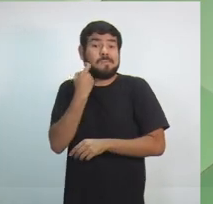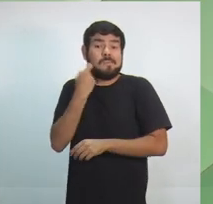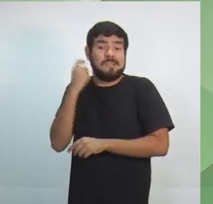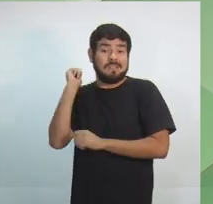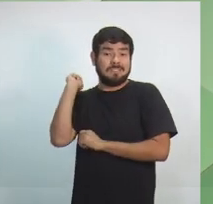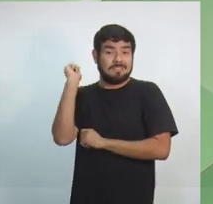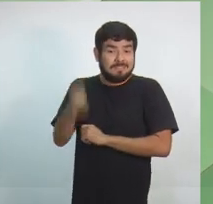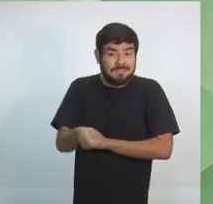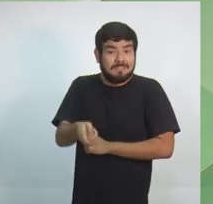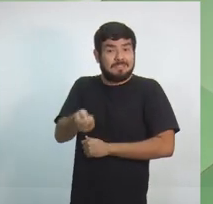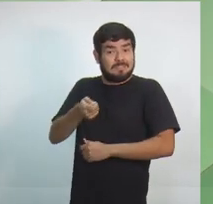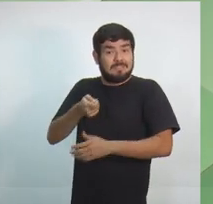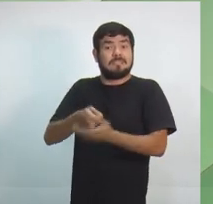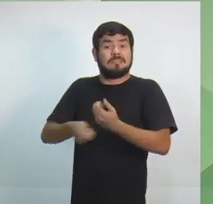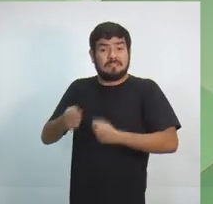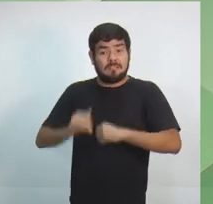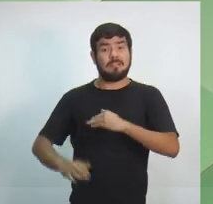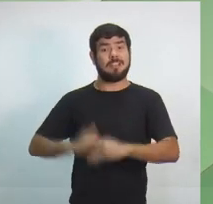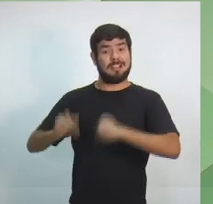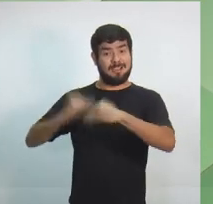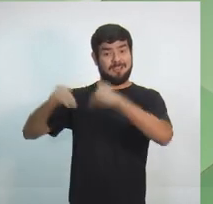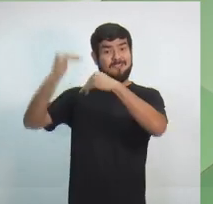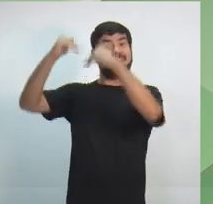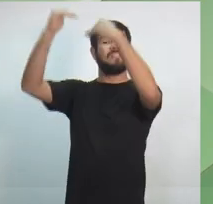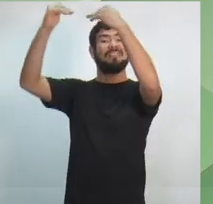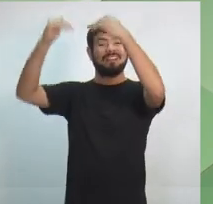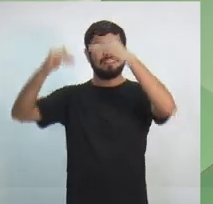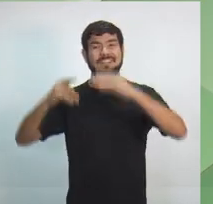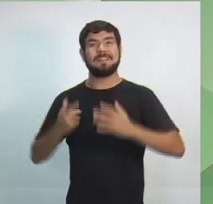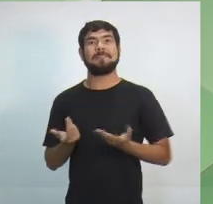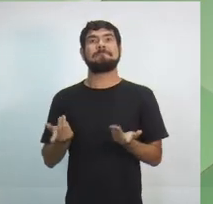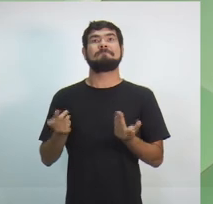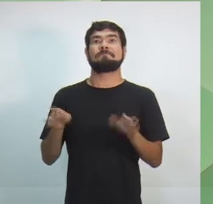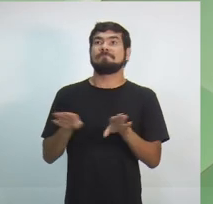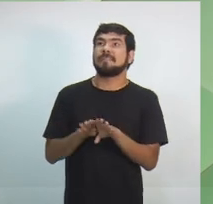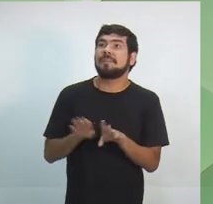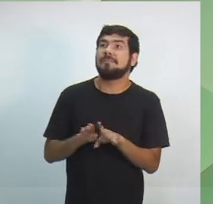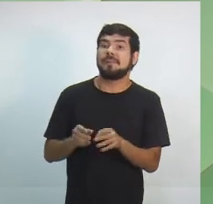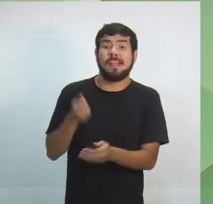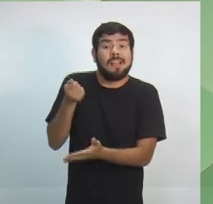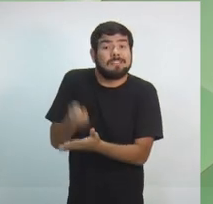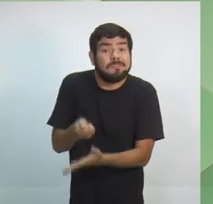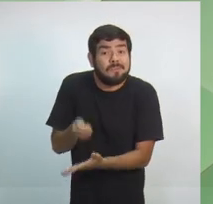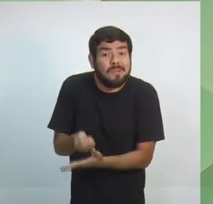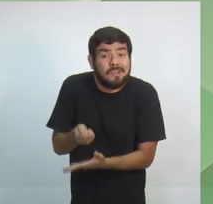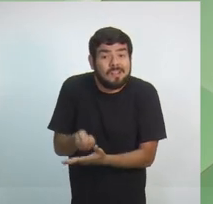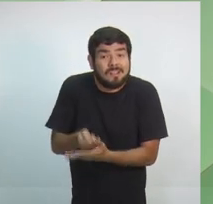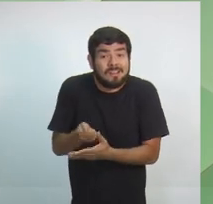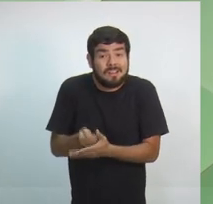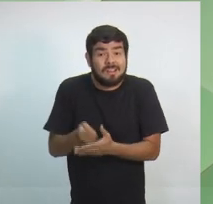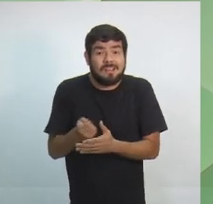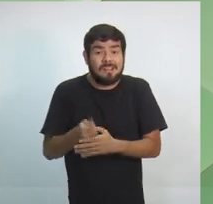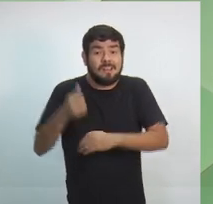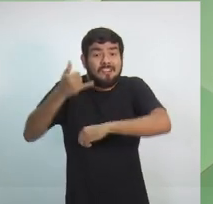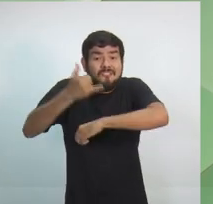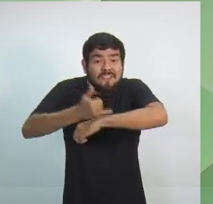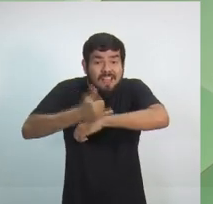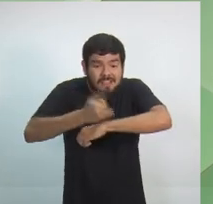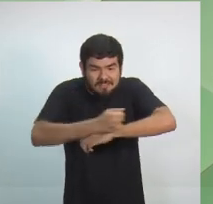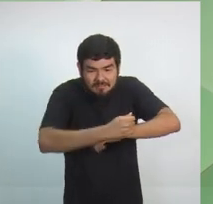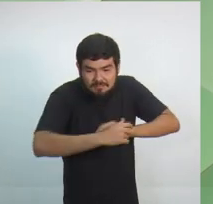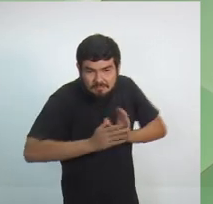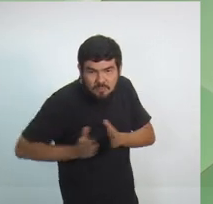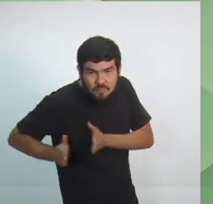economia se desenvolve sem que antes passe pelo setor primário. Vamos também explorar a mineração, respeitando a legislação